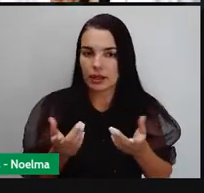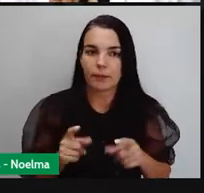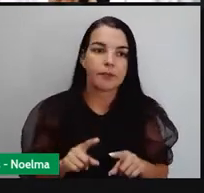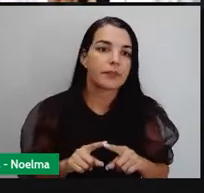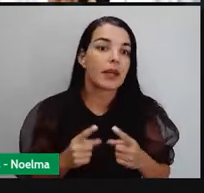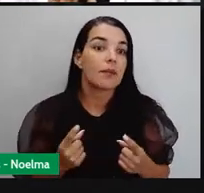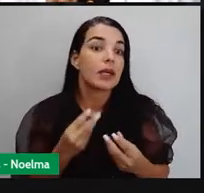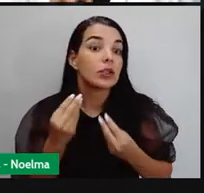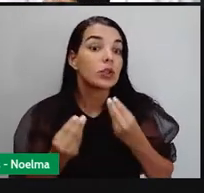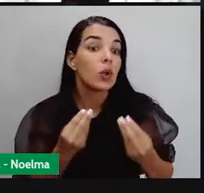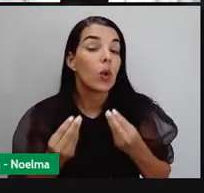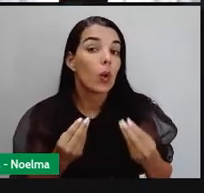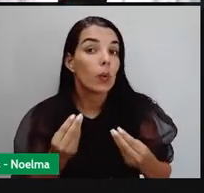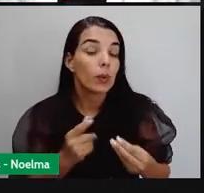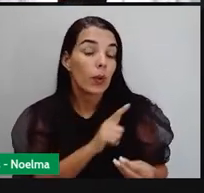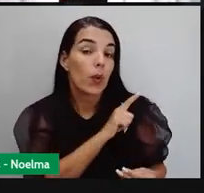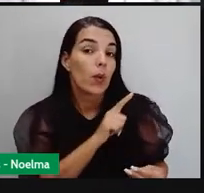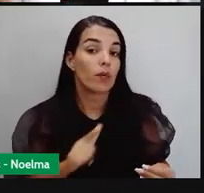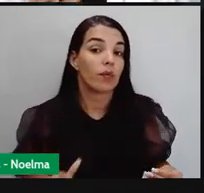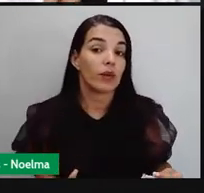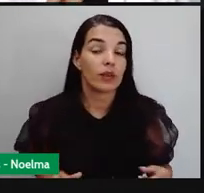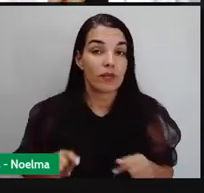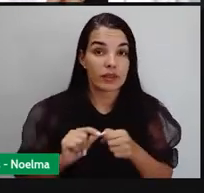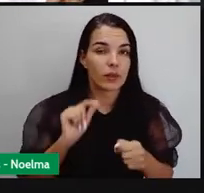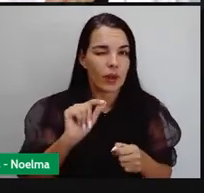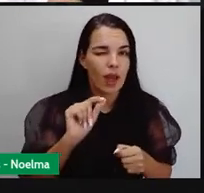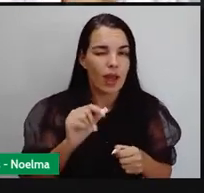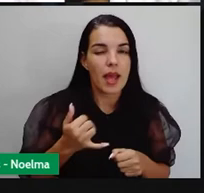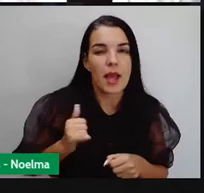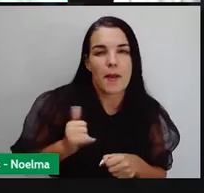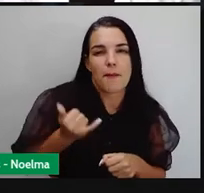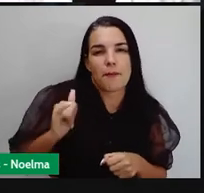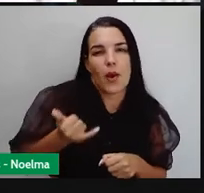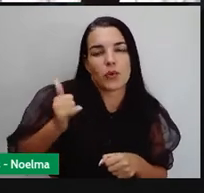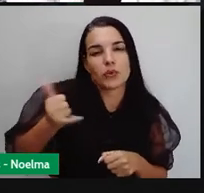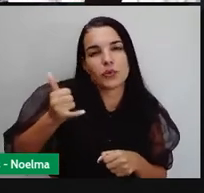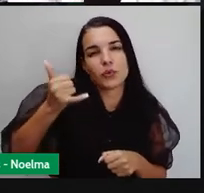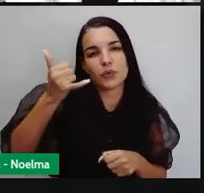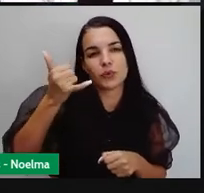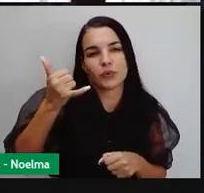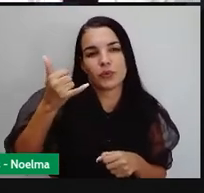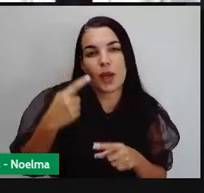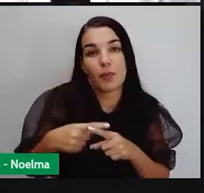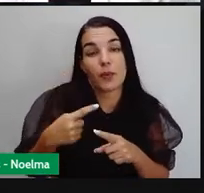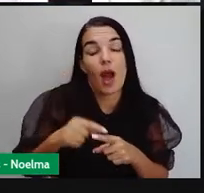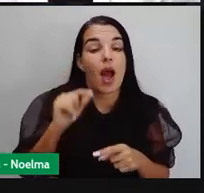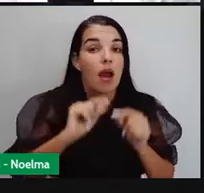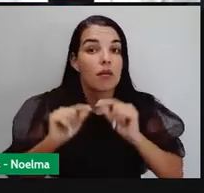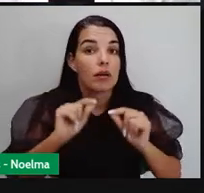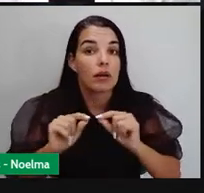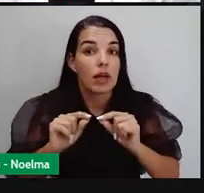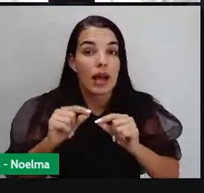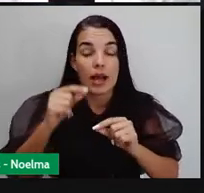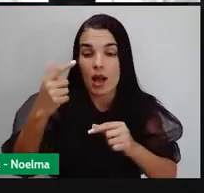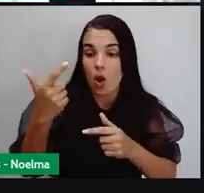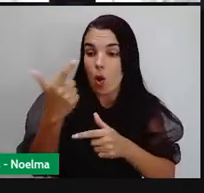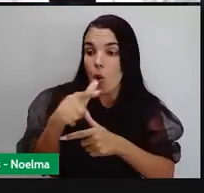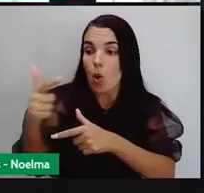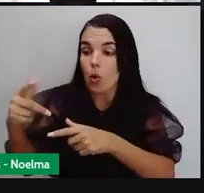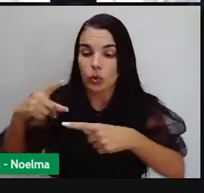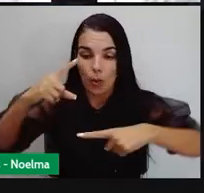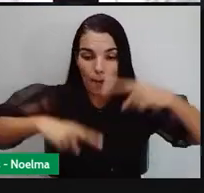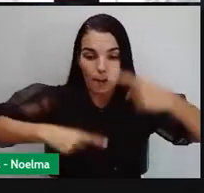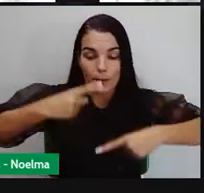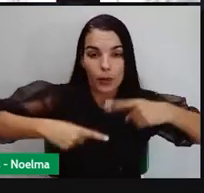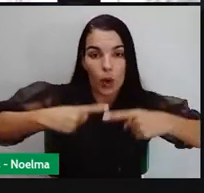fazer isso? Por exemplo, criando impostos, dizendo que o produto estrangeiro, para chegar no país, ele